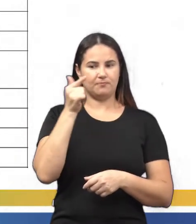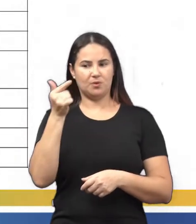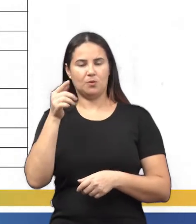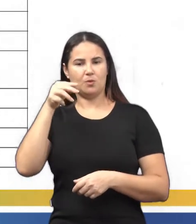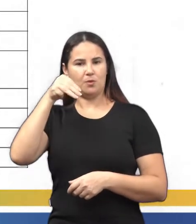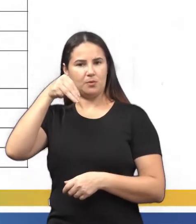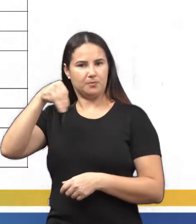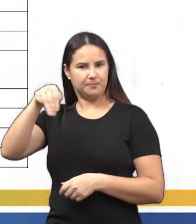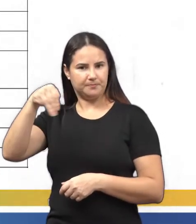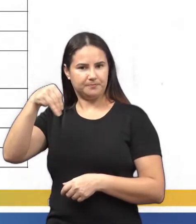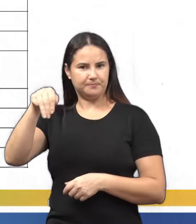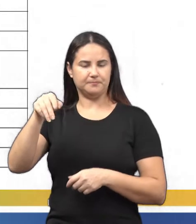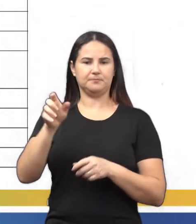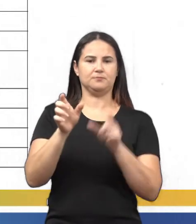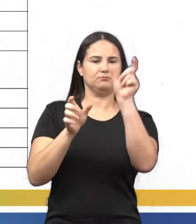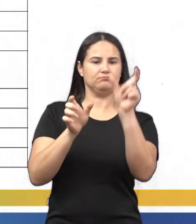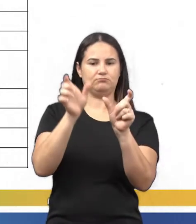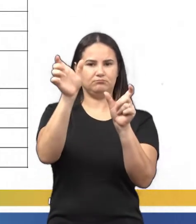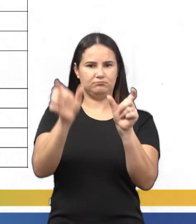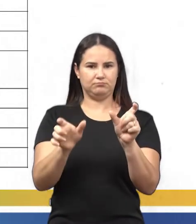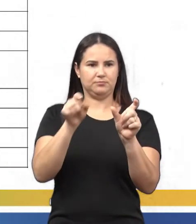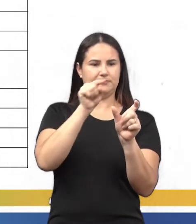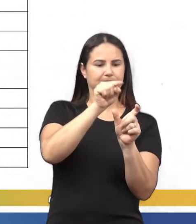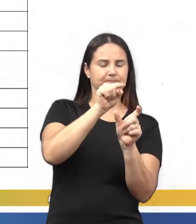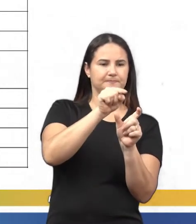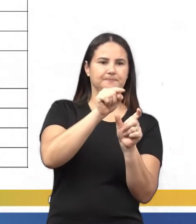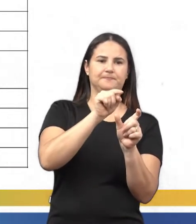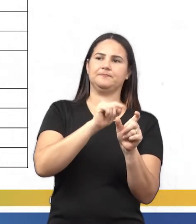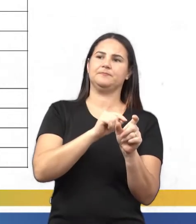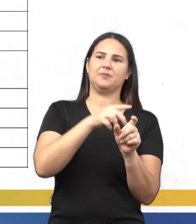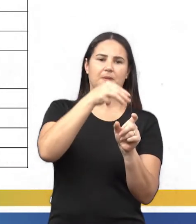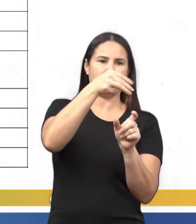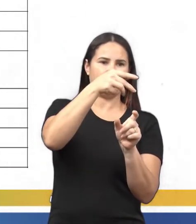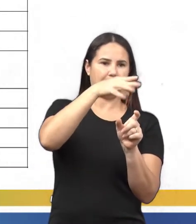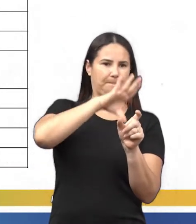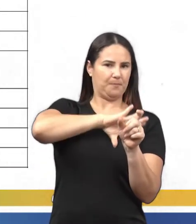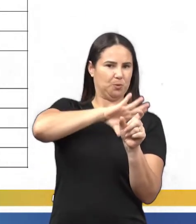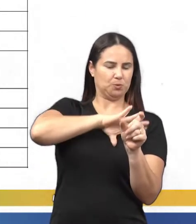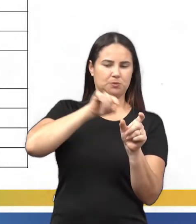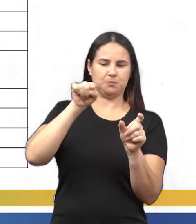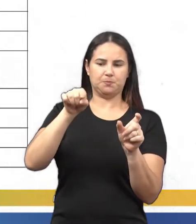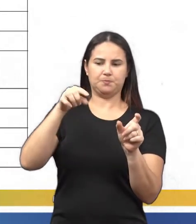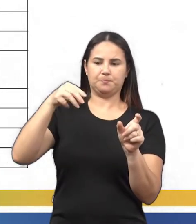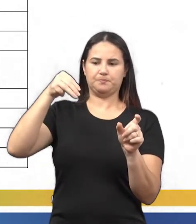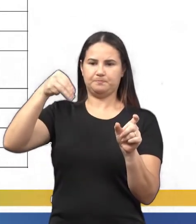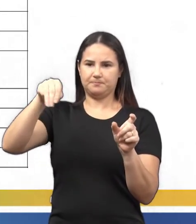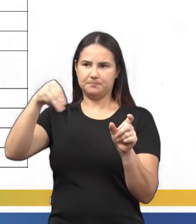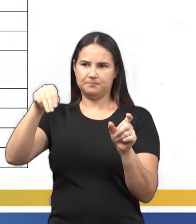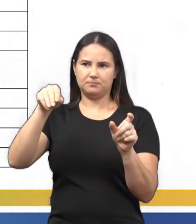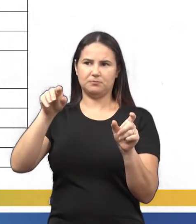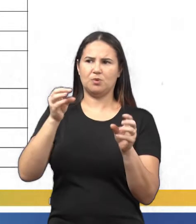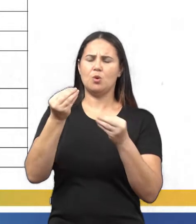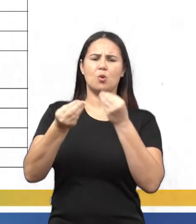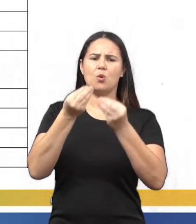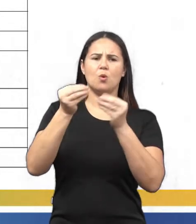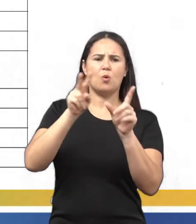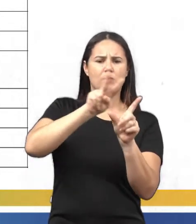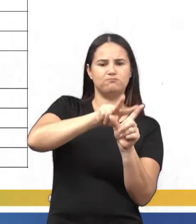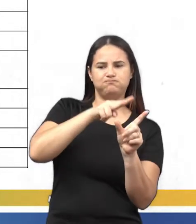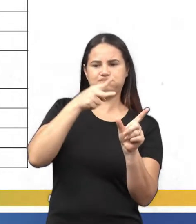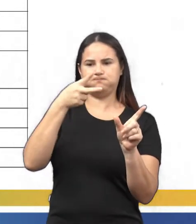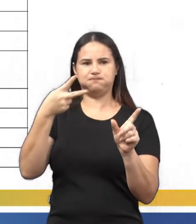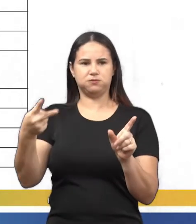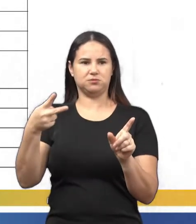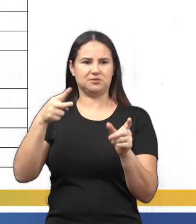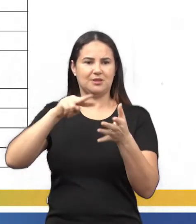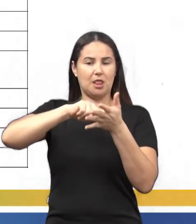muitas vezes a gente não sabe resolver uma questão algébrica porque a não sabe traduzir do português para matemática. Então vamos